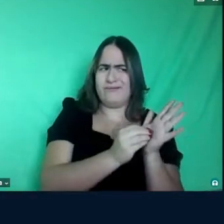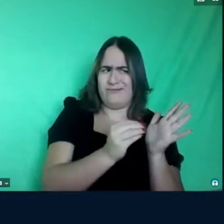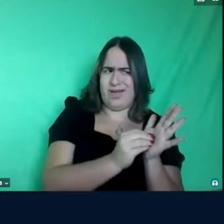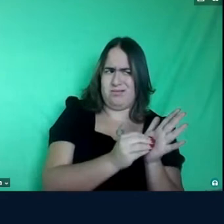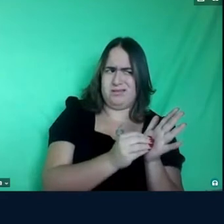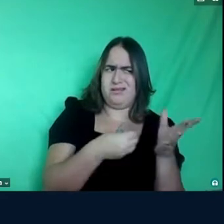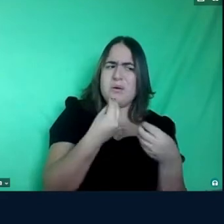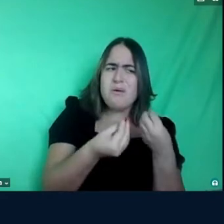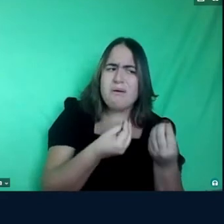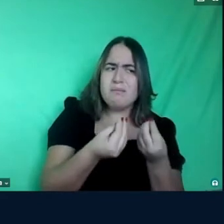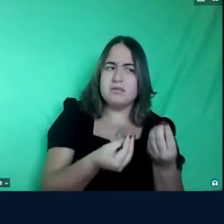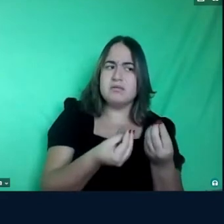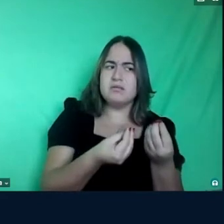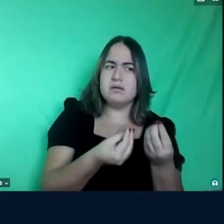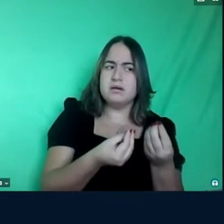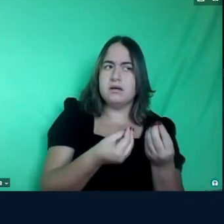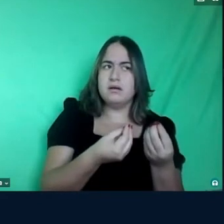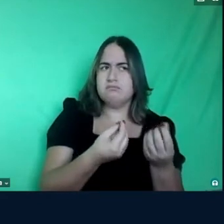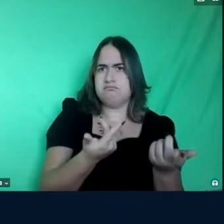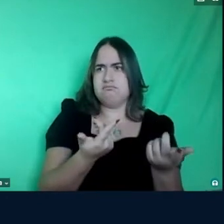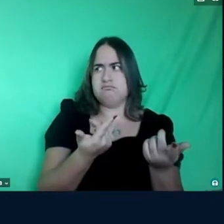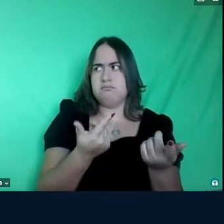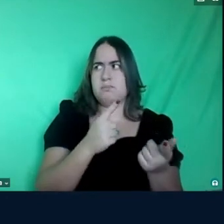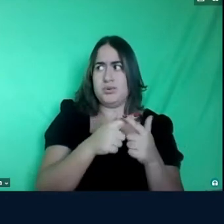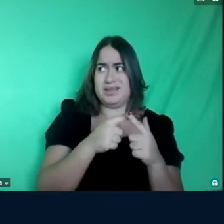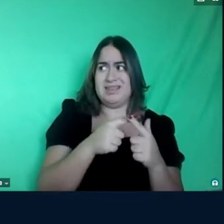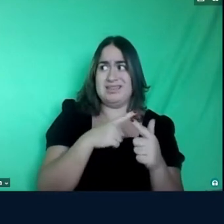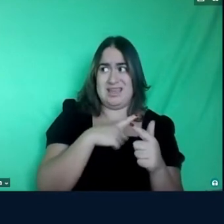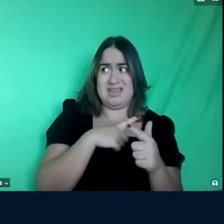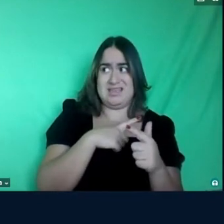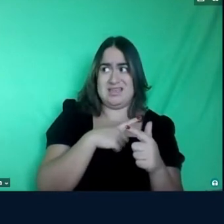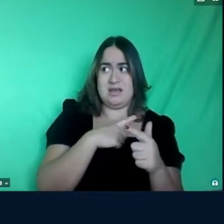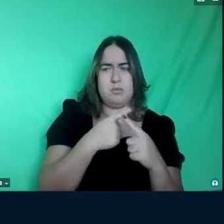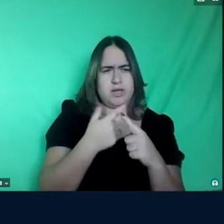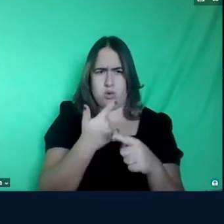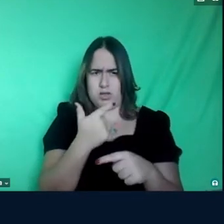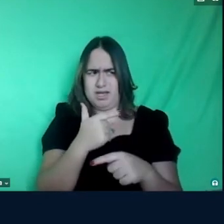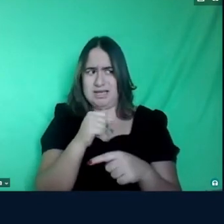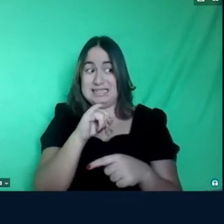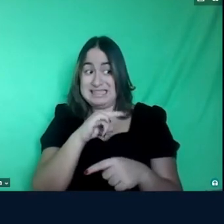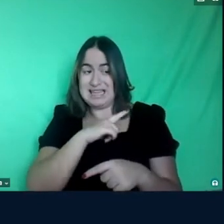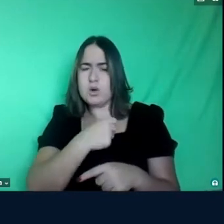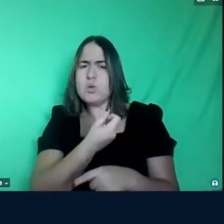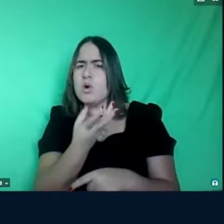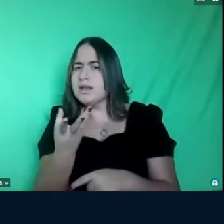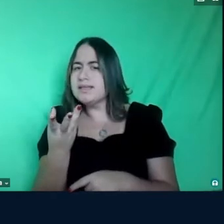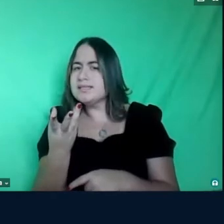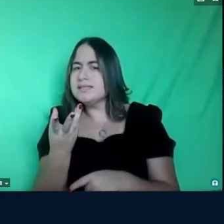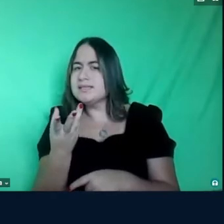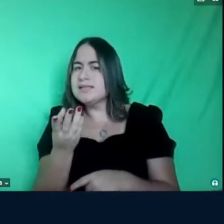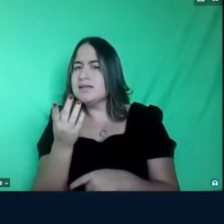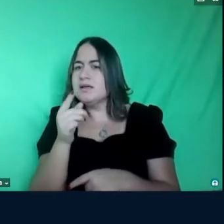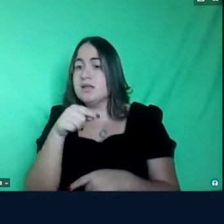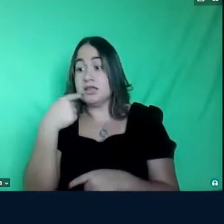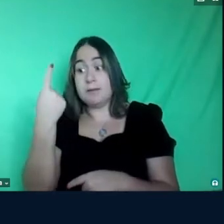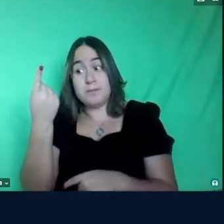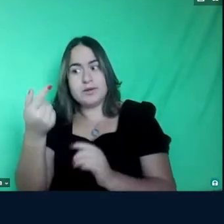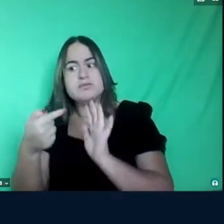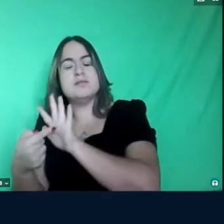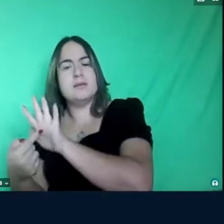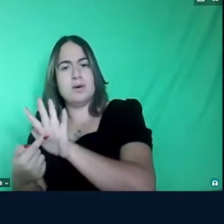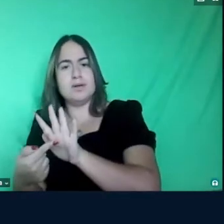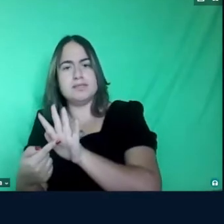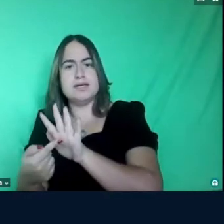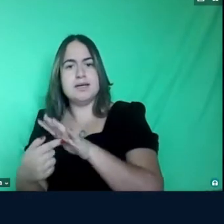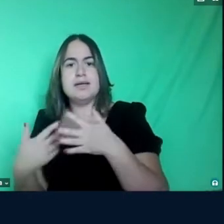tem escasso porque tem escasso porque não tem se tem são quantas você traz isso depois então seria seria bom você